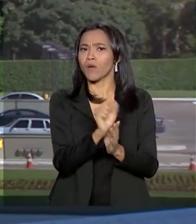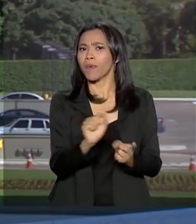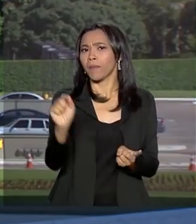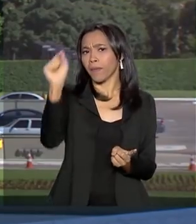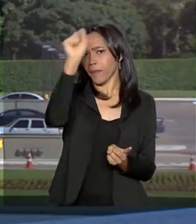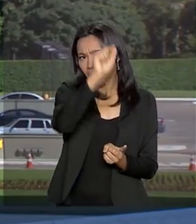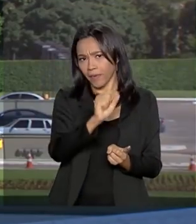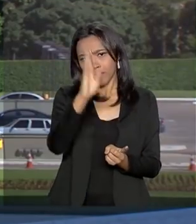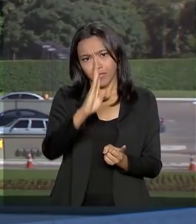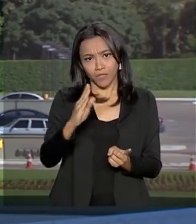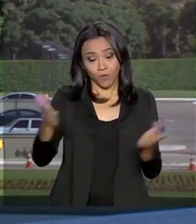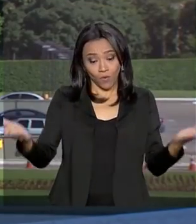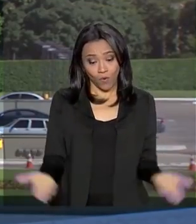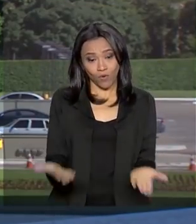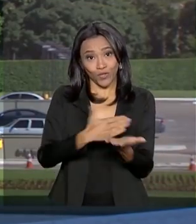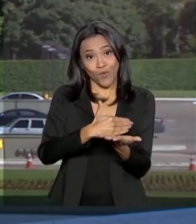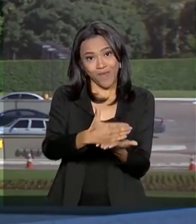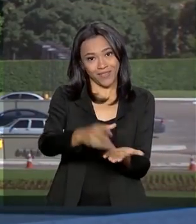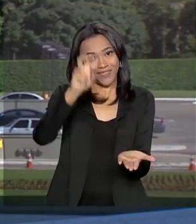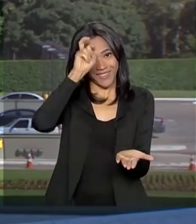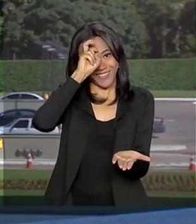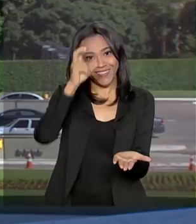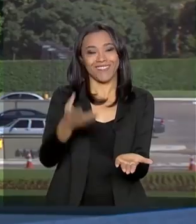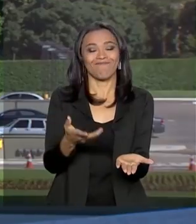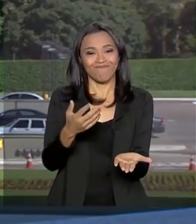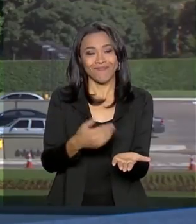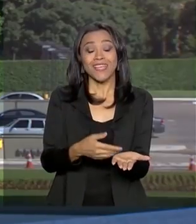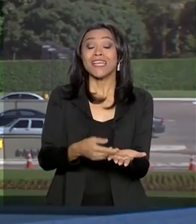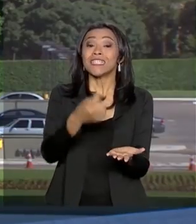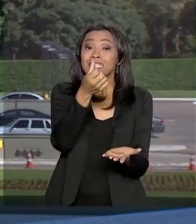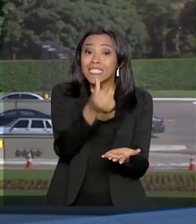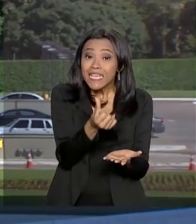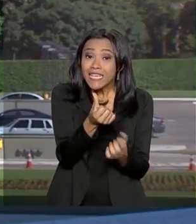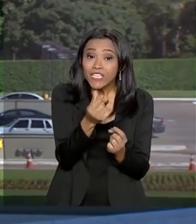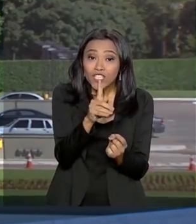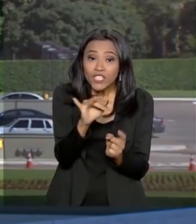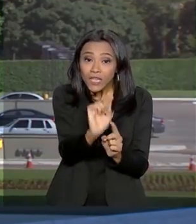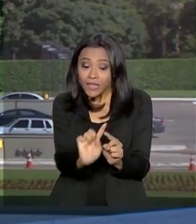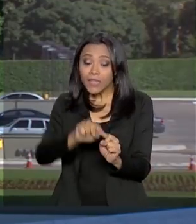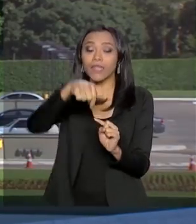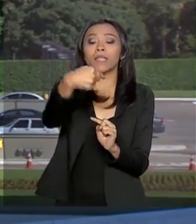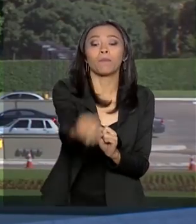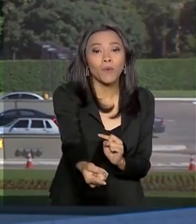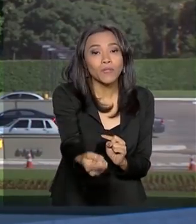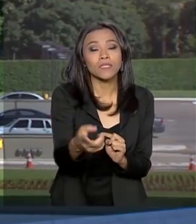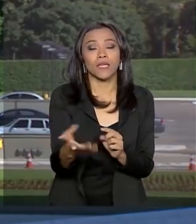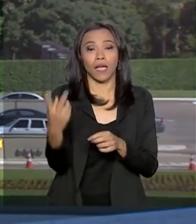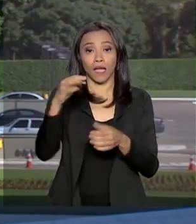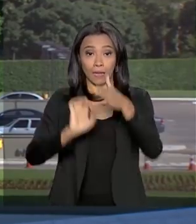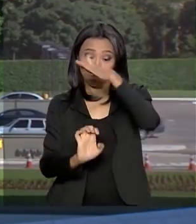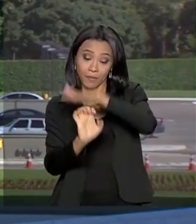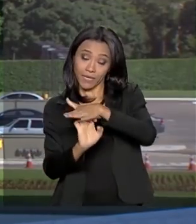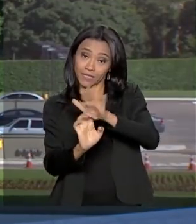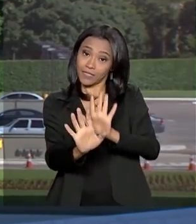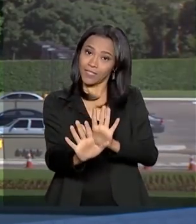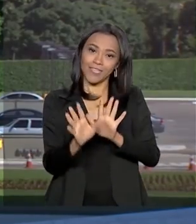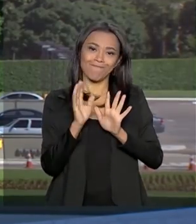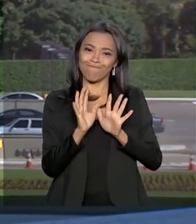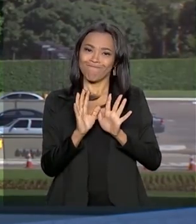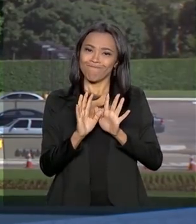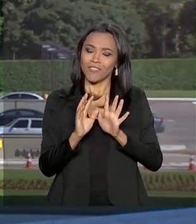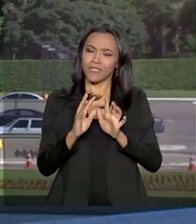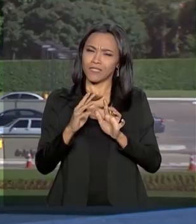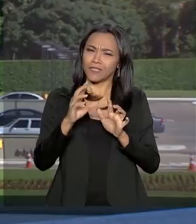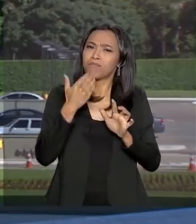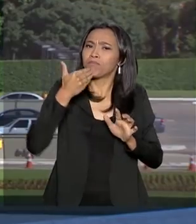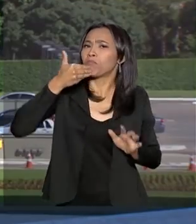partir desta quinta-feira. O anúncio vem seis dias depois de a Petrobras voltar atrás no último reajuste depois